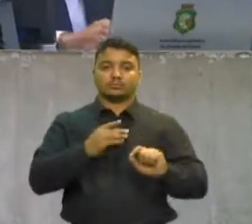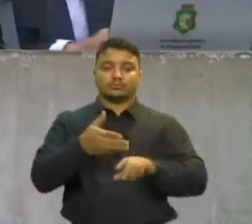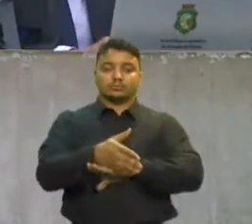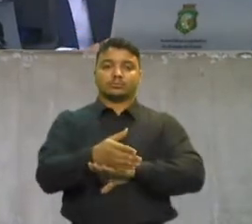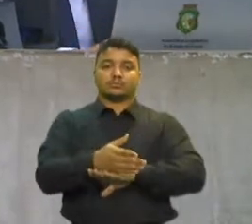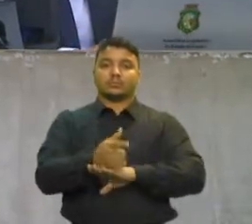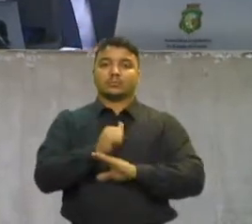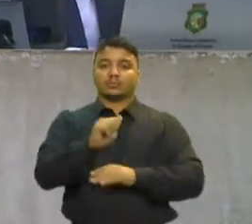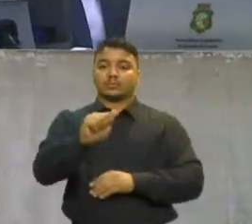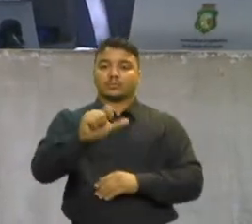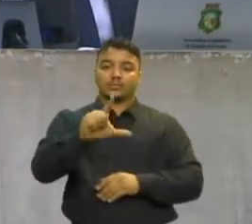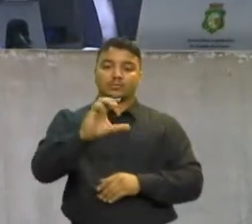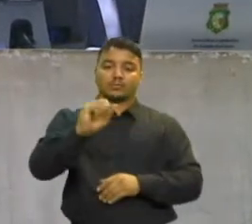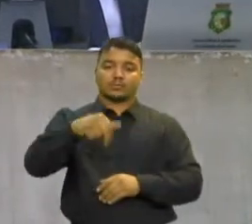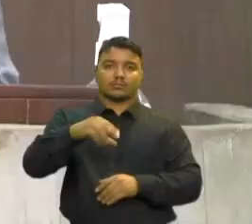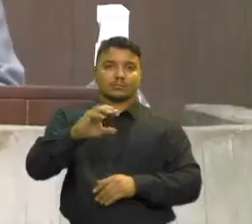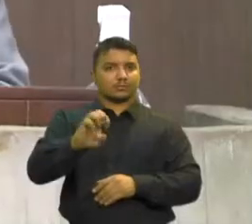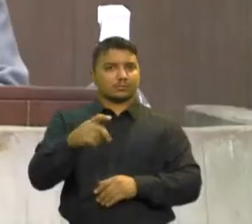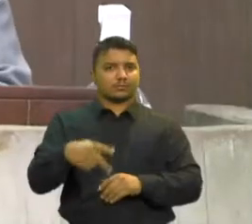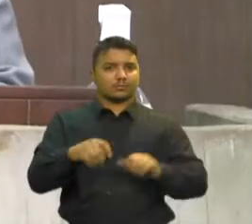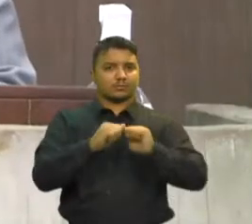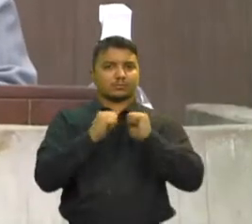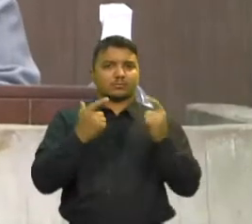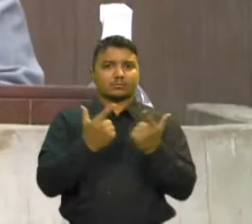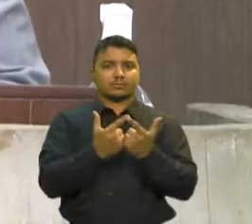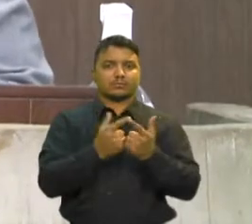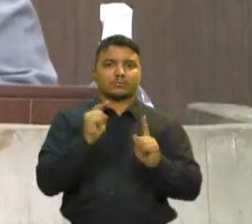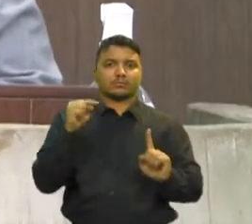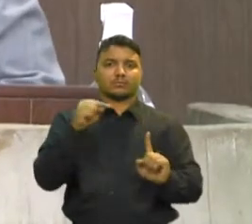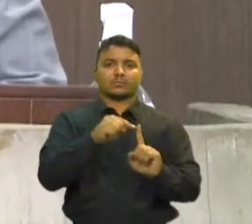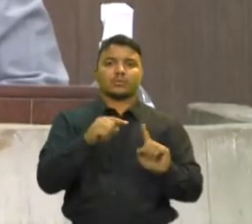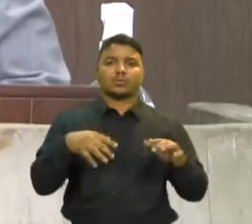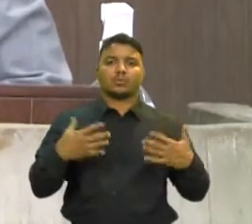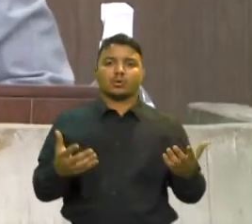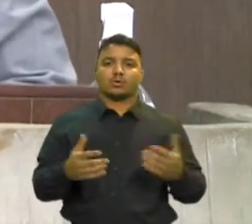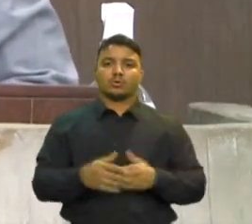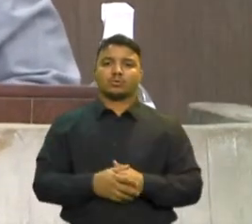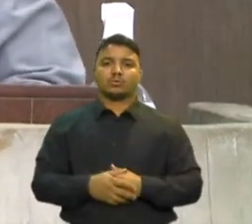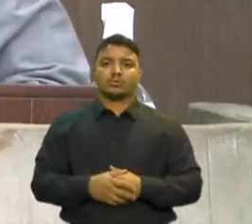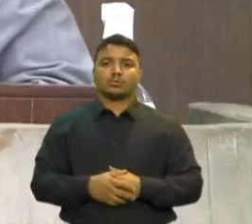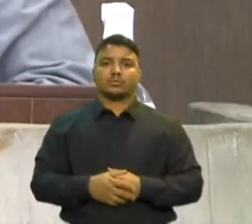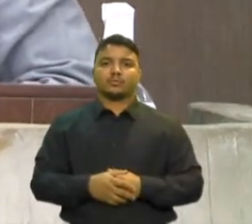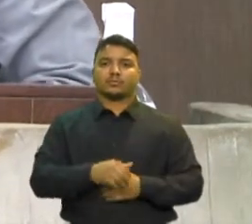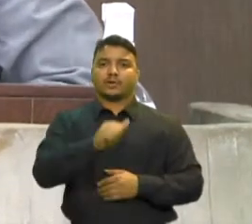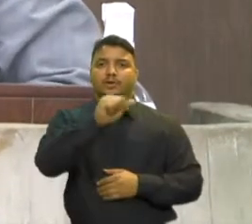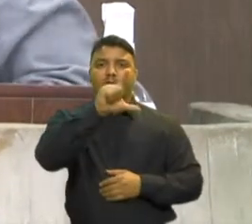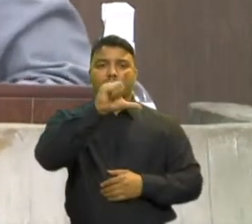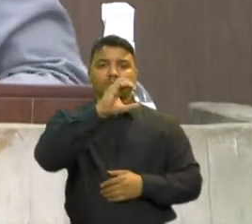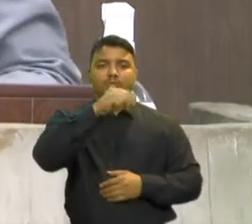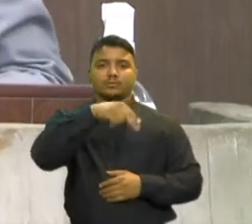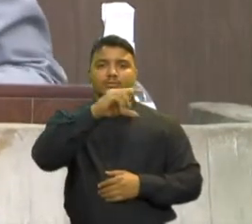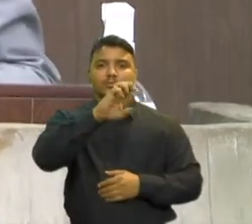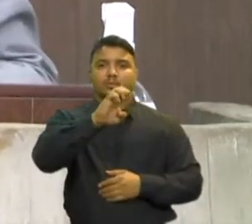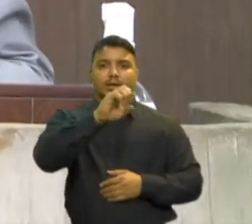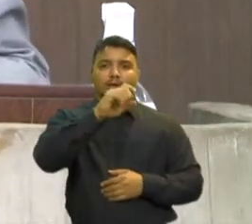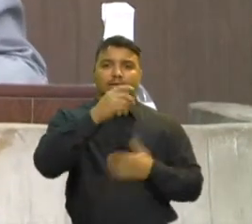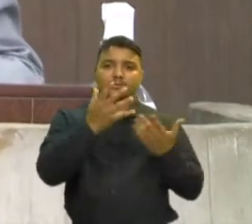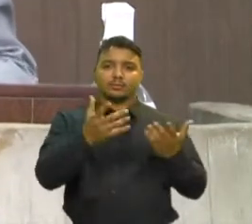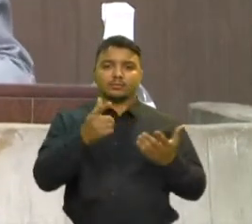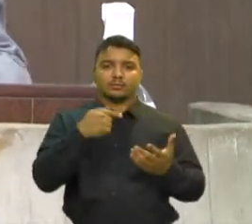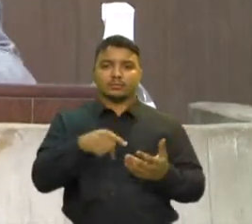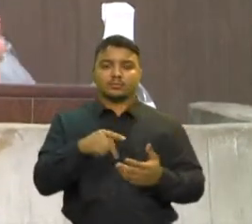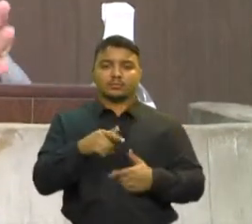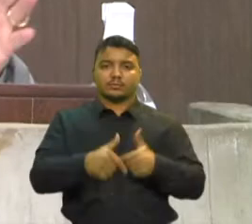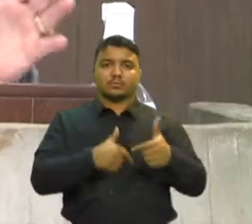alcance na Assembleia Legislativa O objetivo é criar o alcance trabalho vinculado à presidência da casa